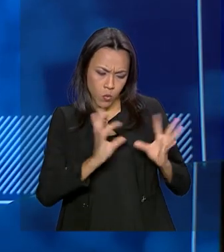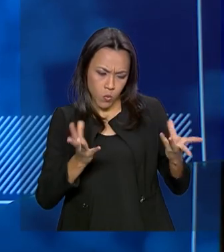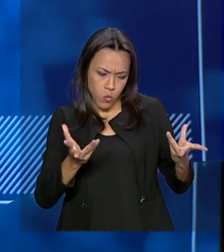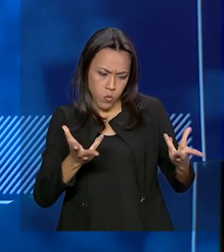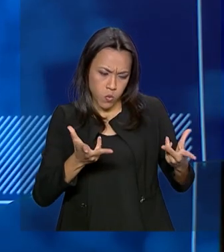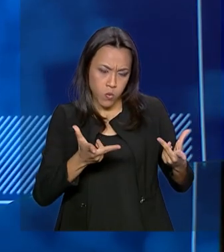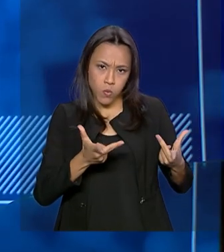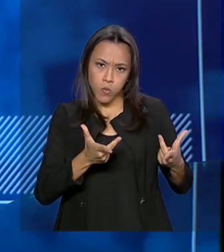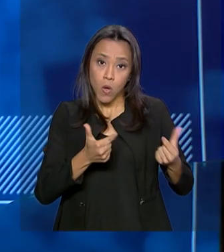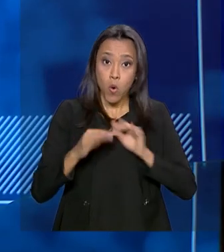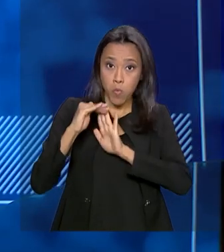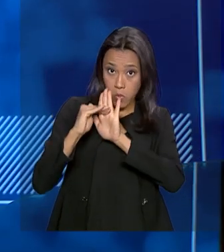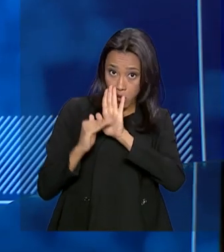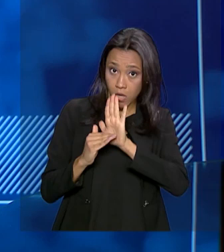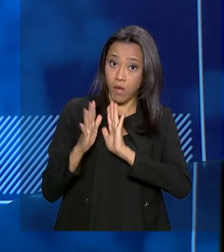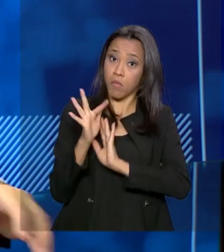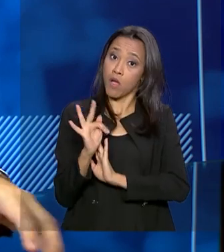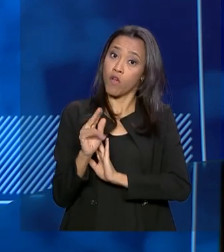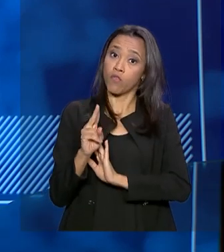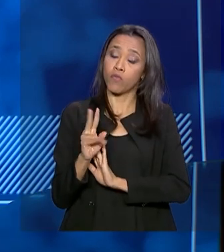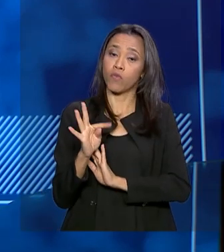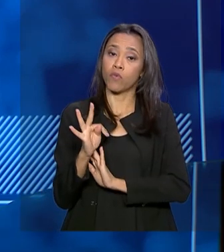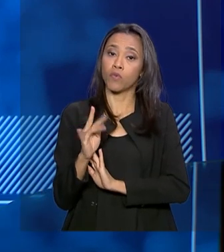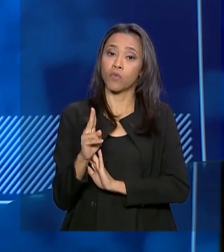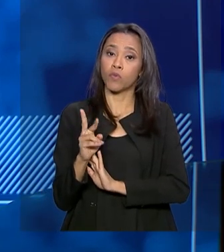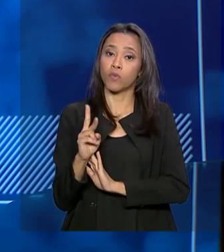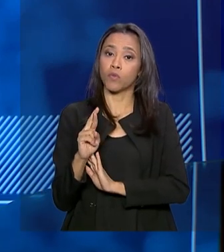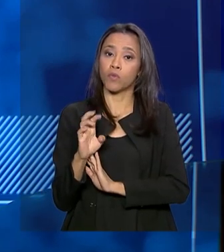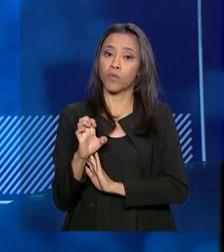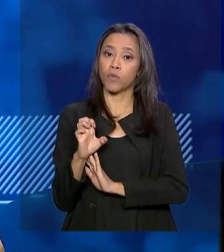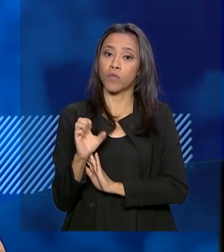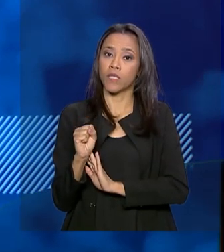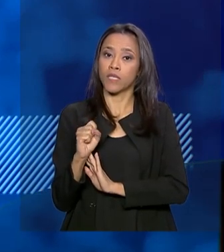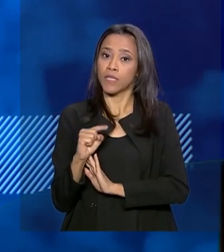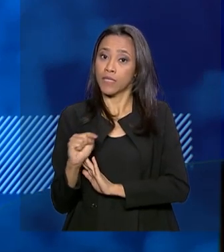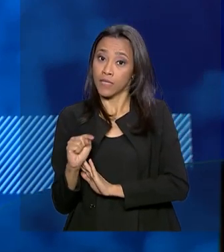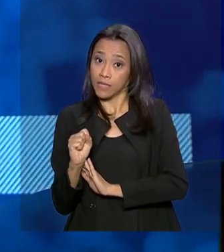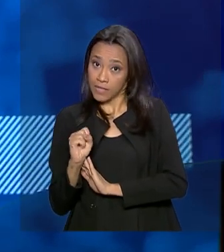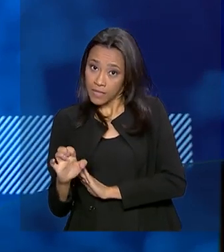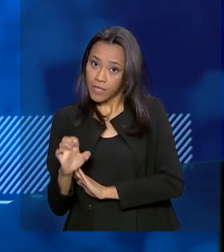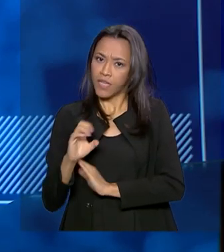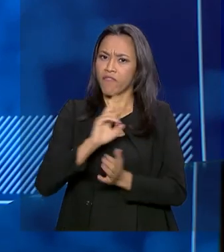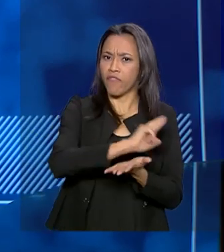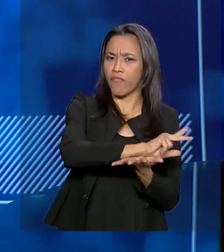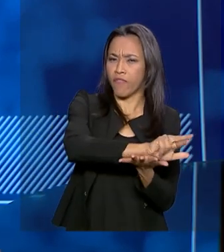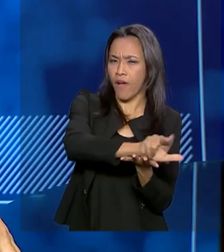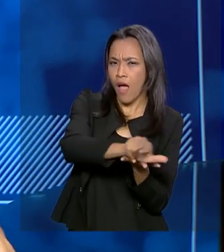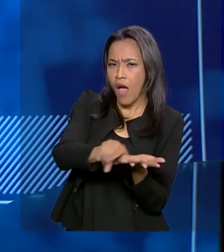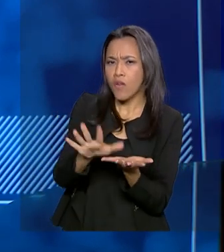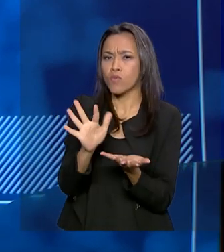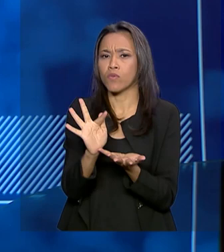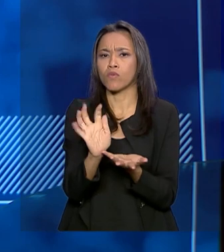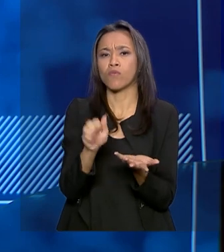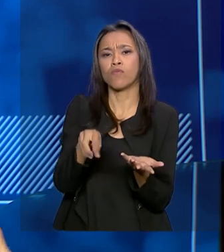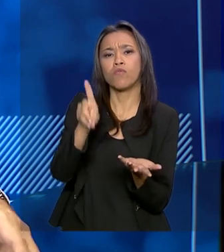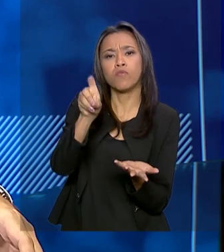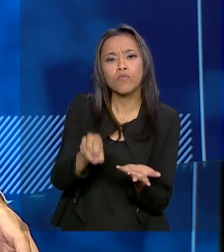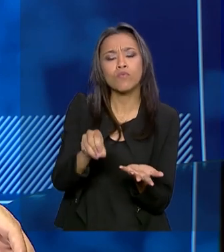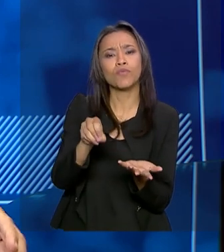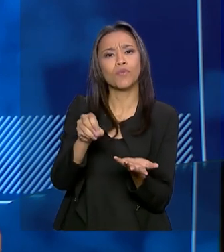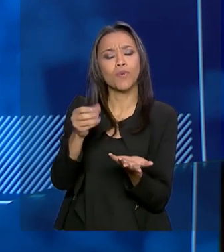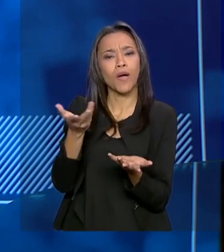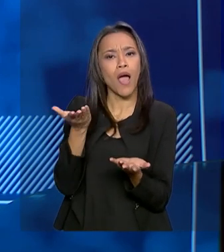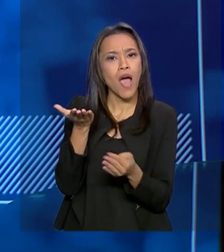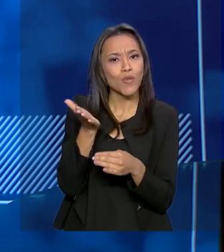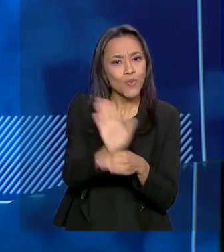ali com o futuro, e se prevê que vários fundos contribuam para este rendimento extra, essa